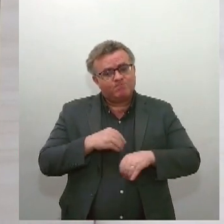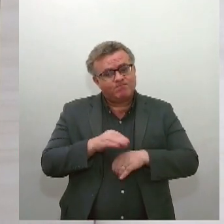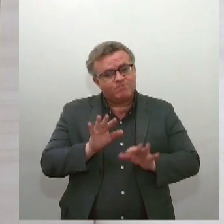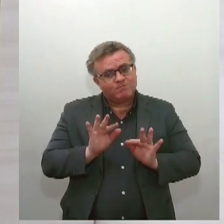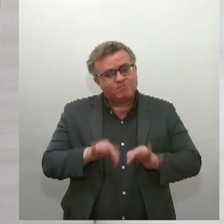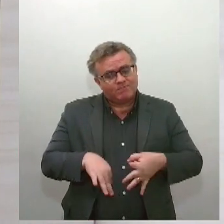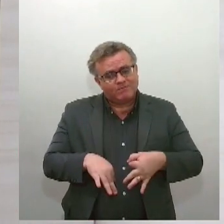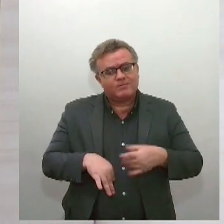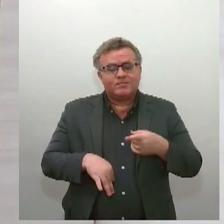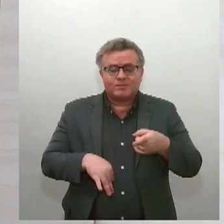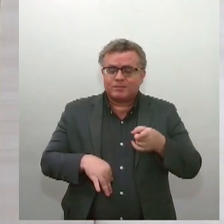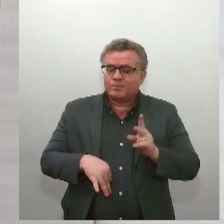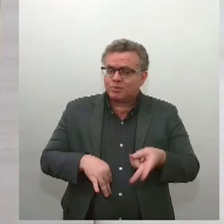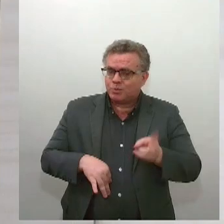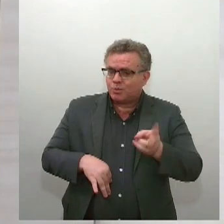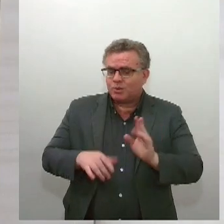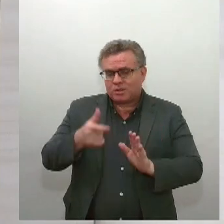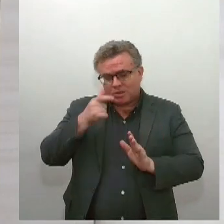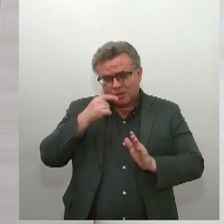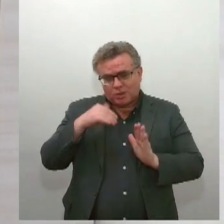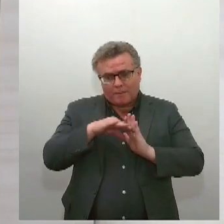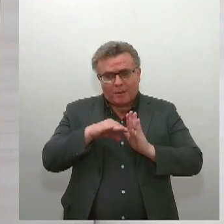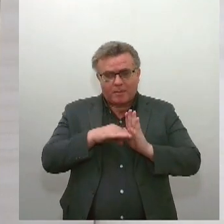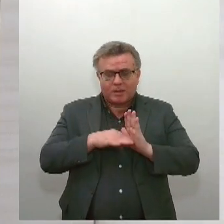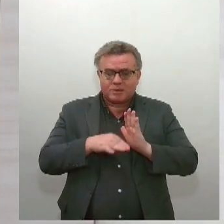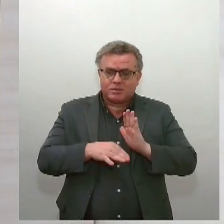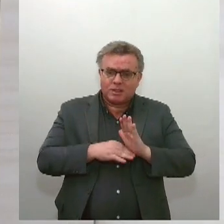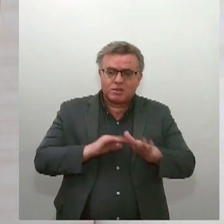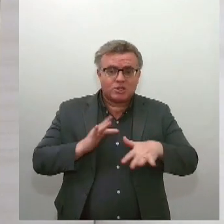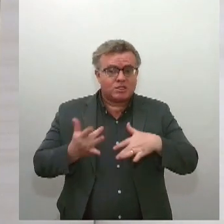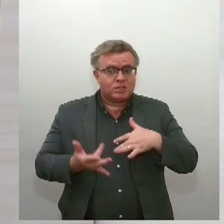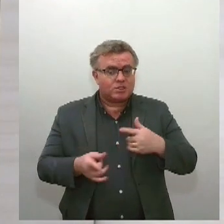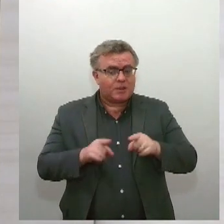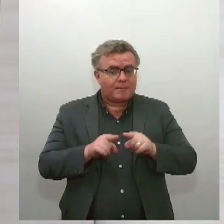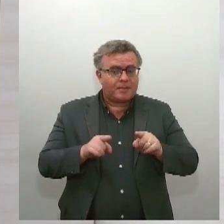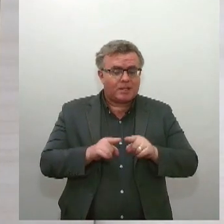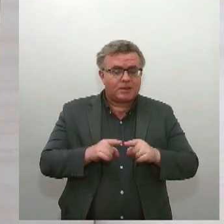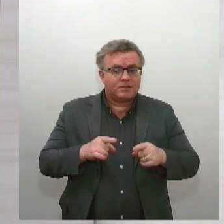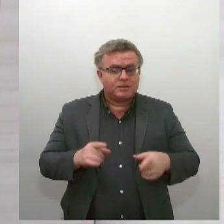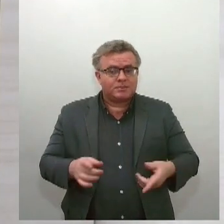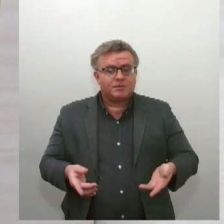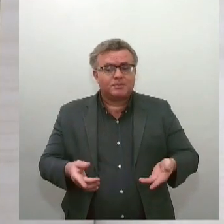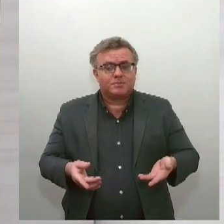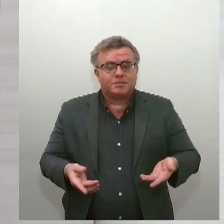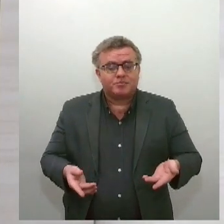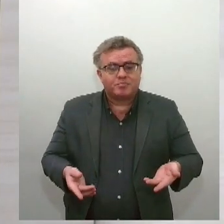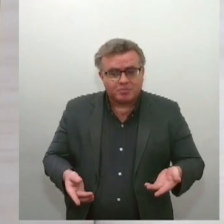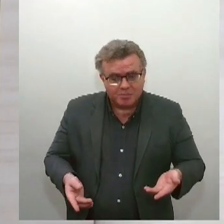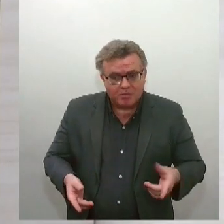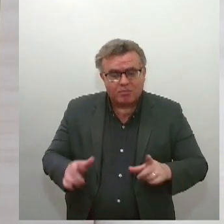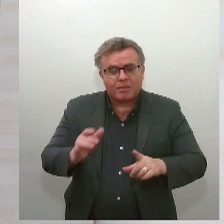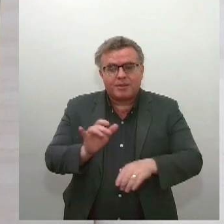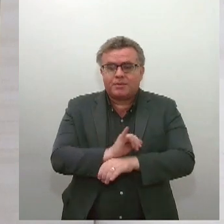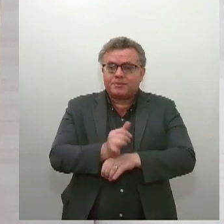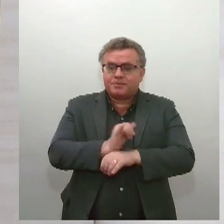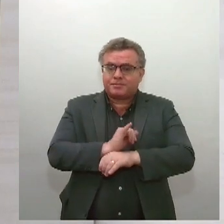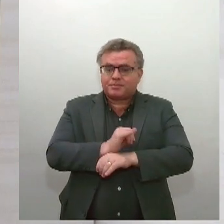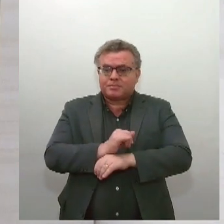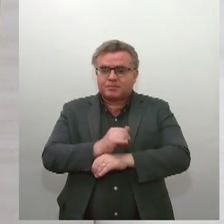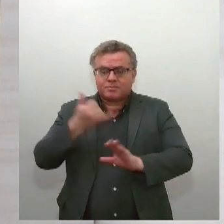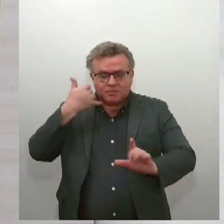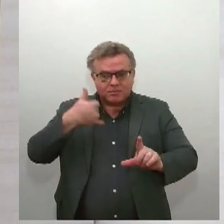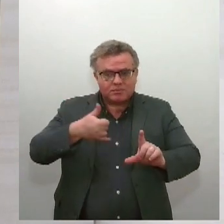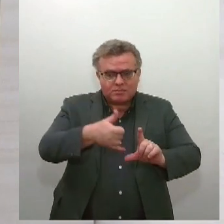programação da TV Alese, acompanhe a gente nas redes sociais, no Facebook, Instagram e também no YouTube. Até o próximo Bate